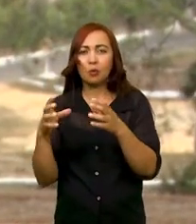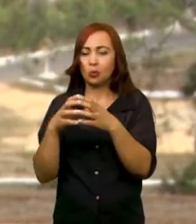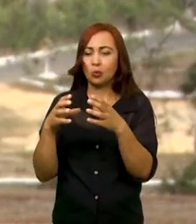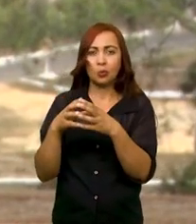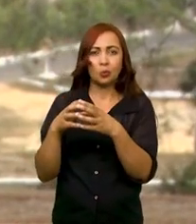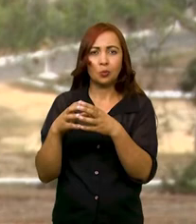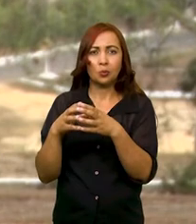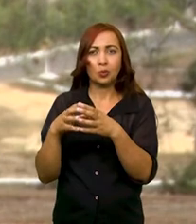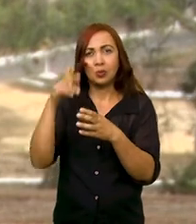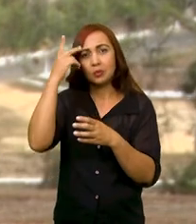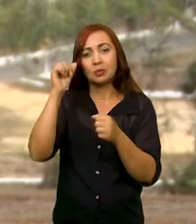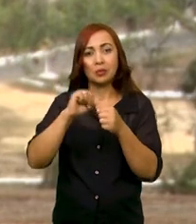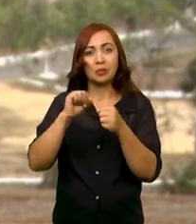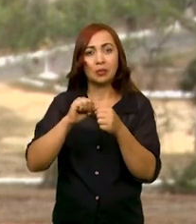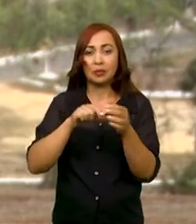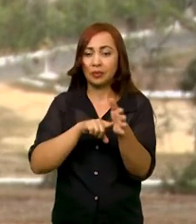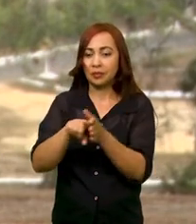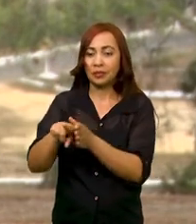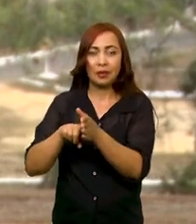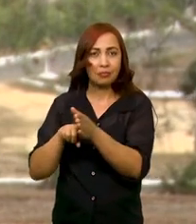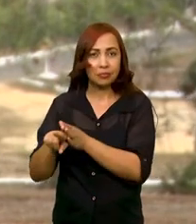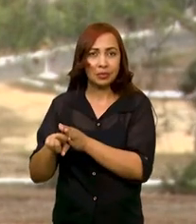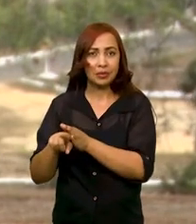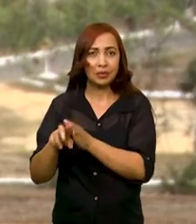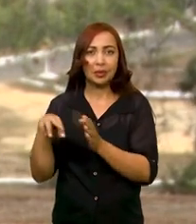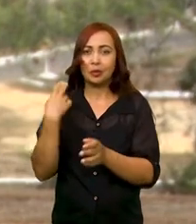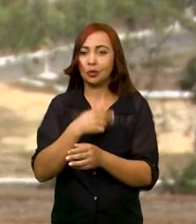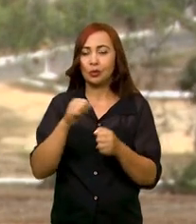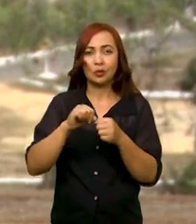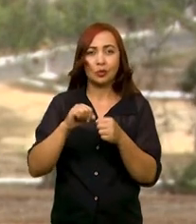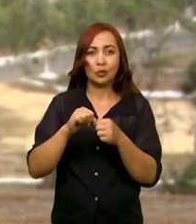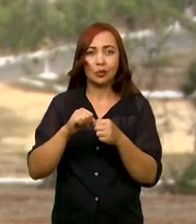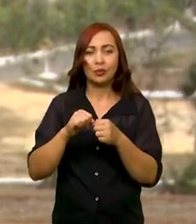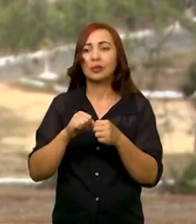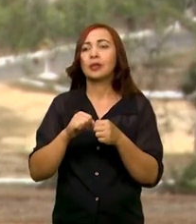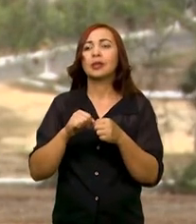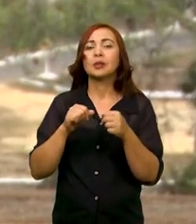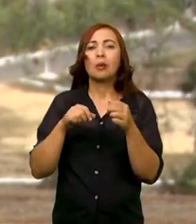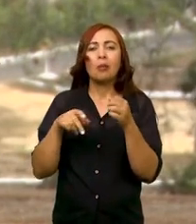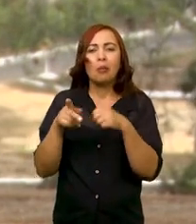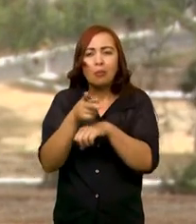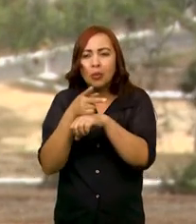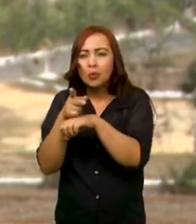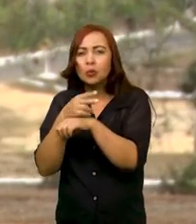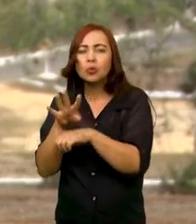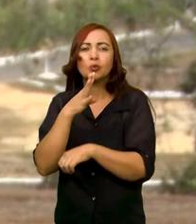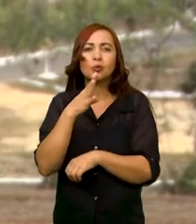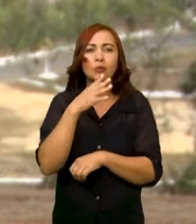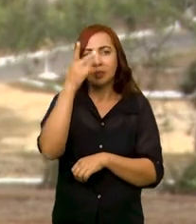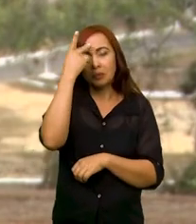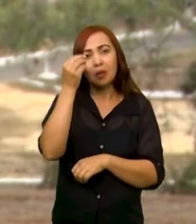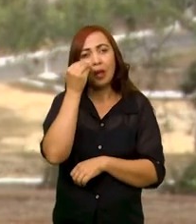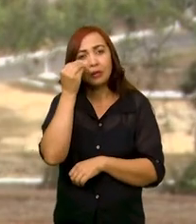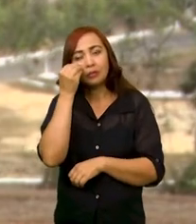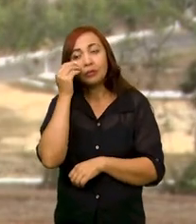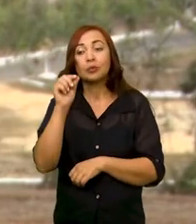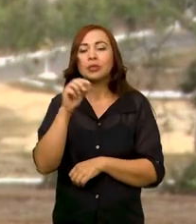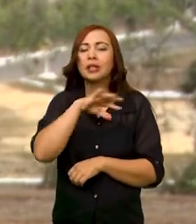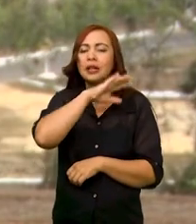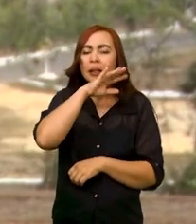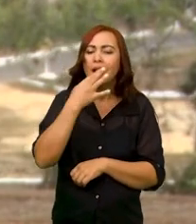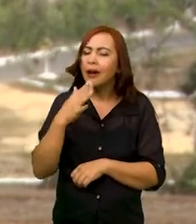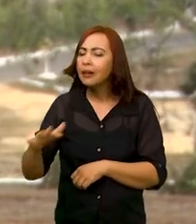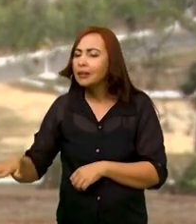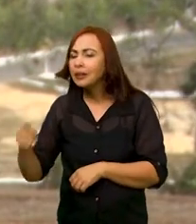sabiam sobre este tema. Então, nós determinamos algumas turmas para